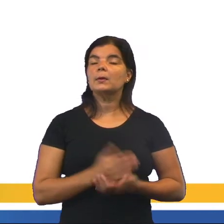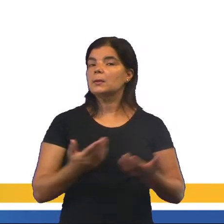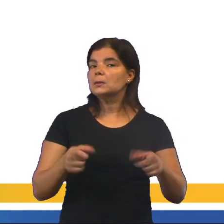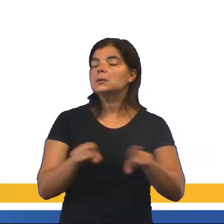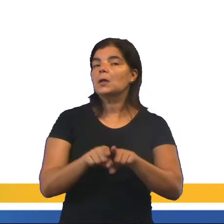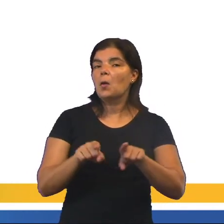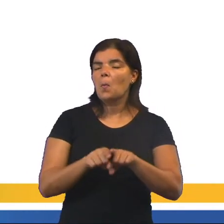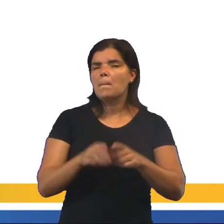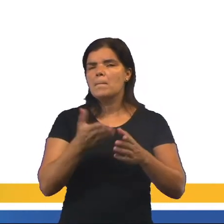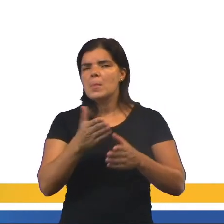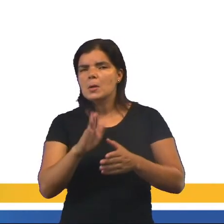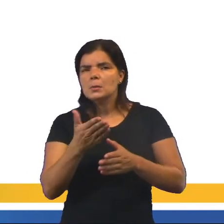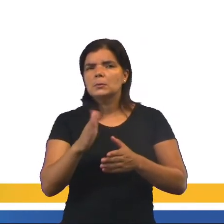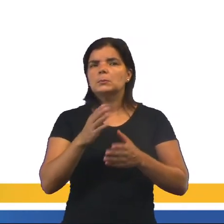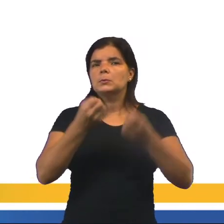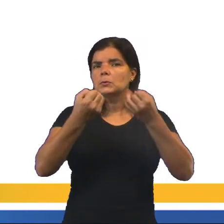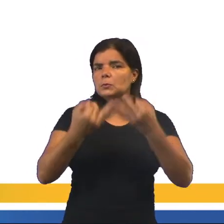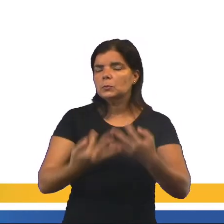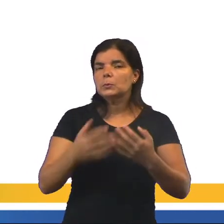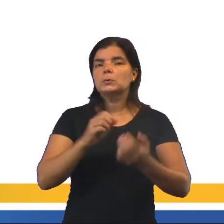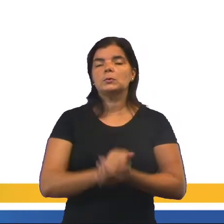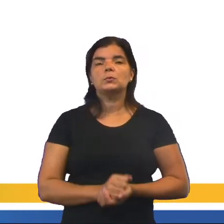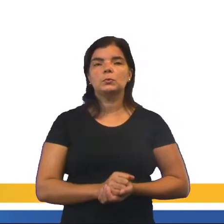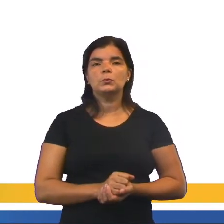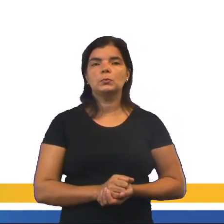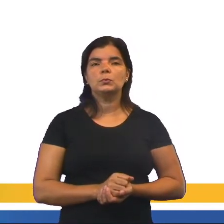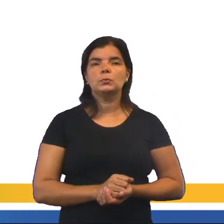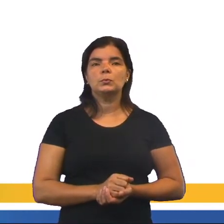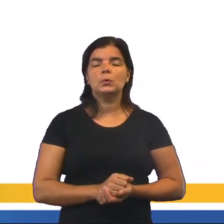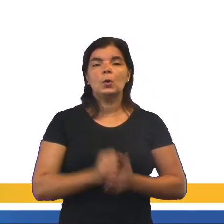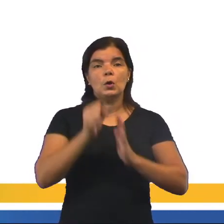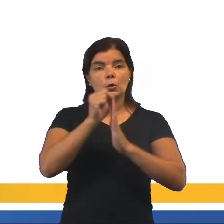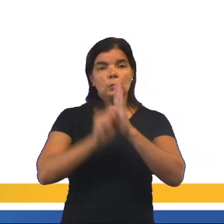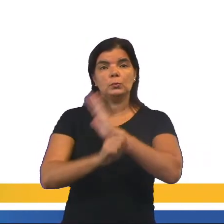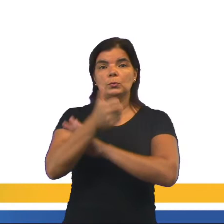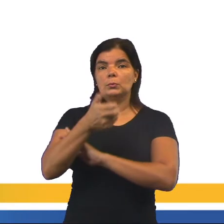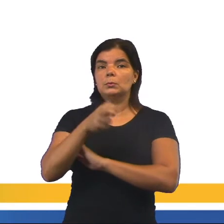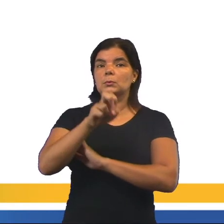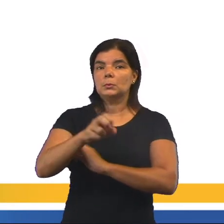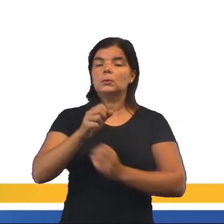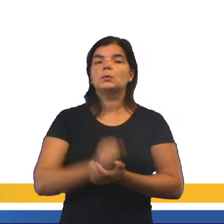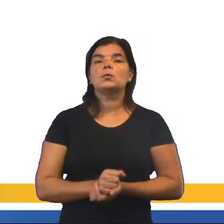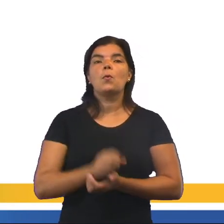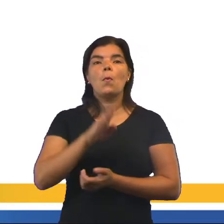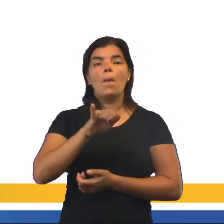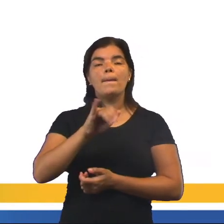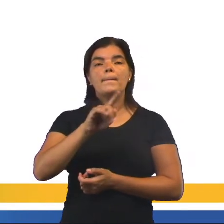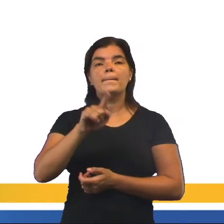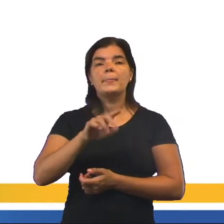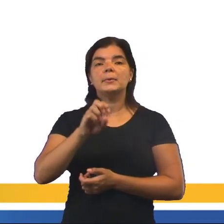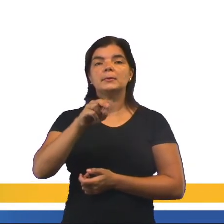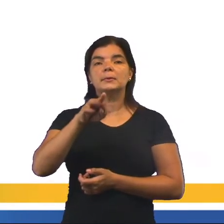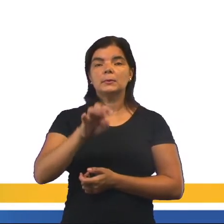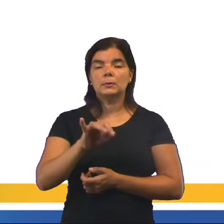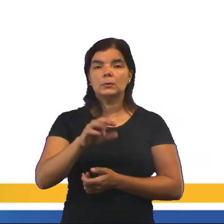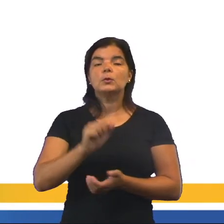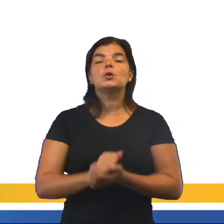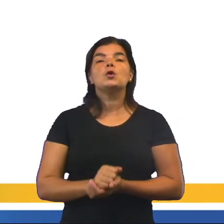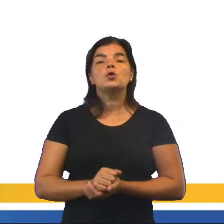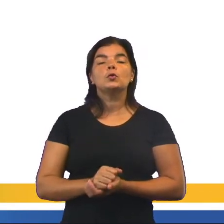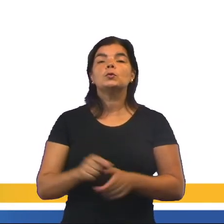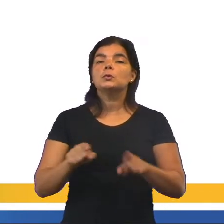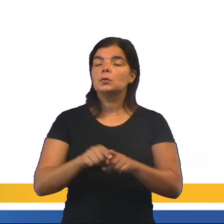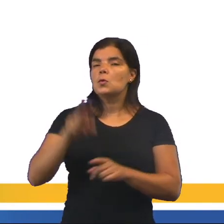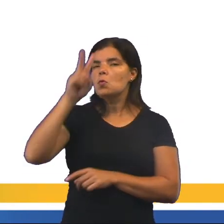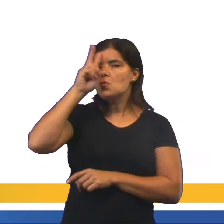Finalmente, em meados, como eu havia falado, em meados do século XV, o Bizantino foi conquistado pelos turcos otomanos. E